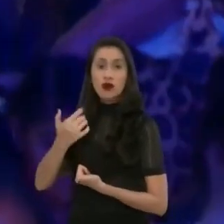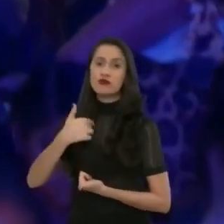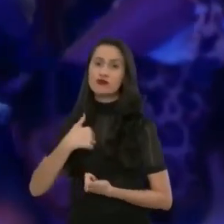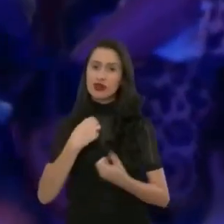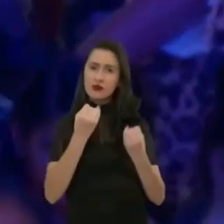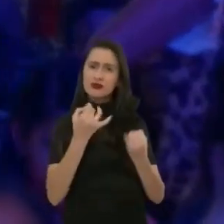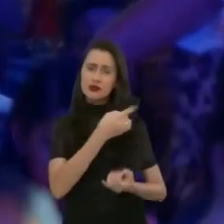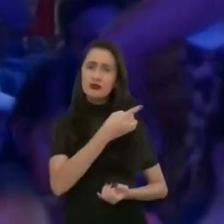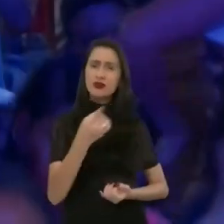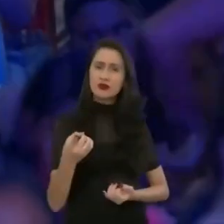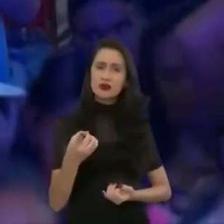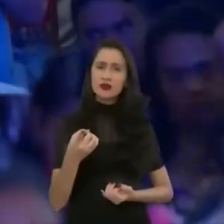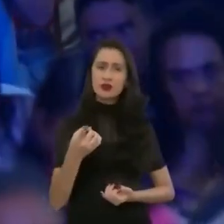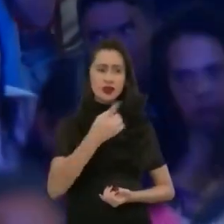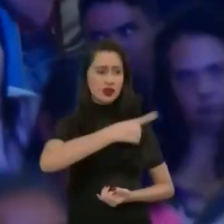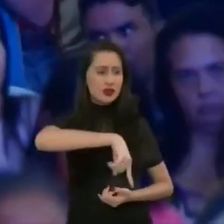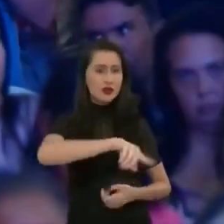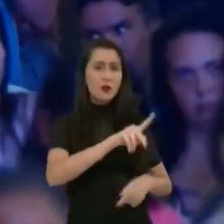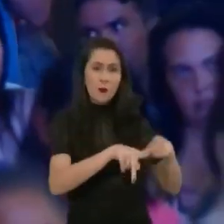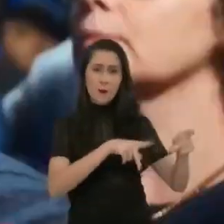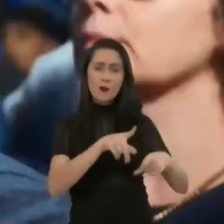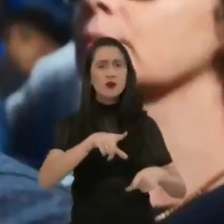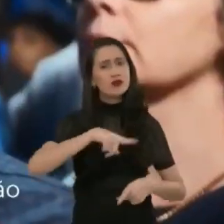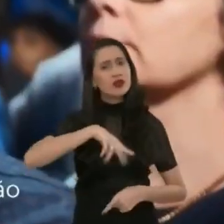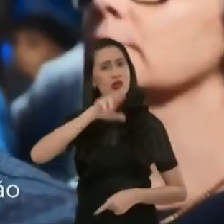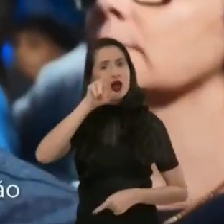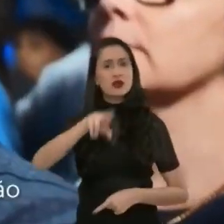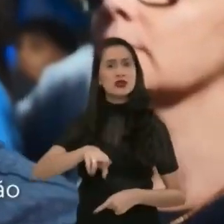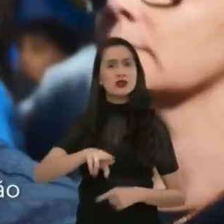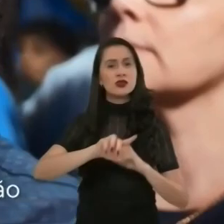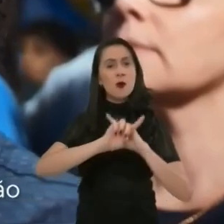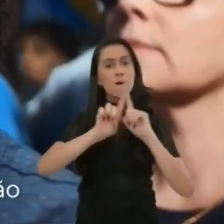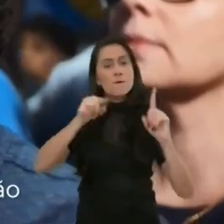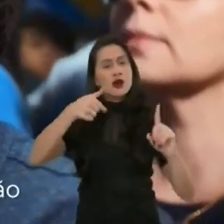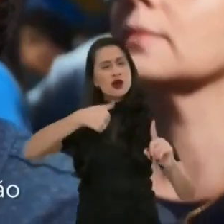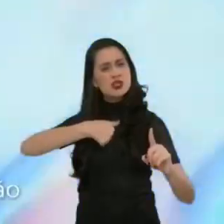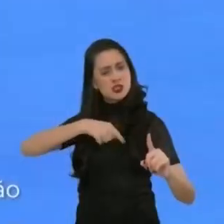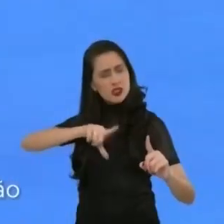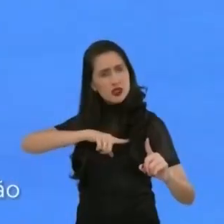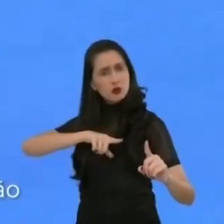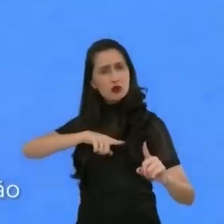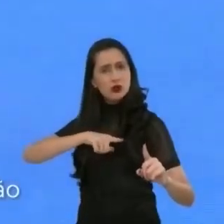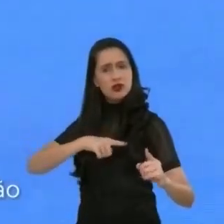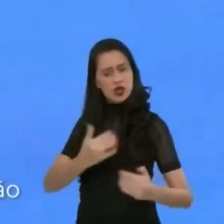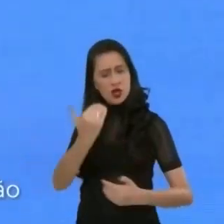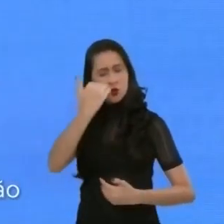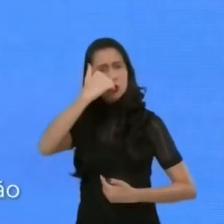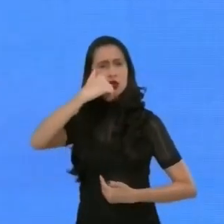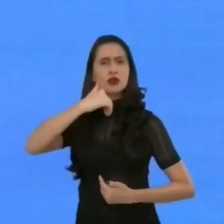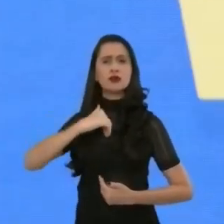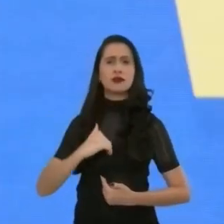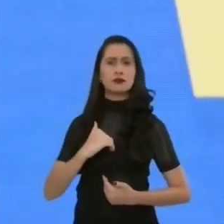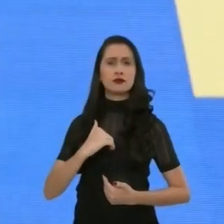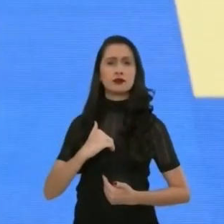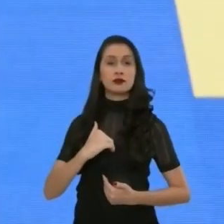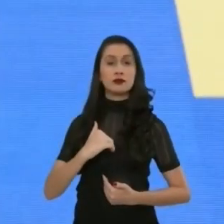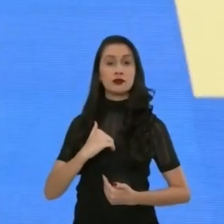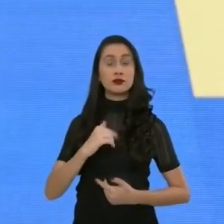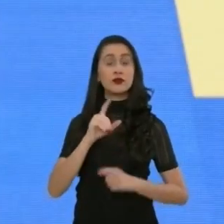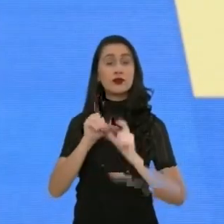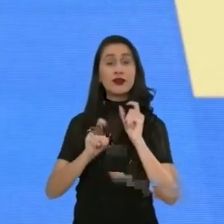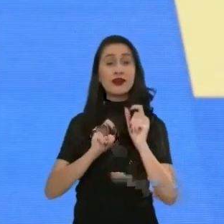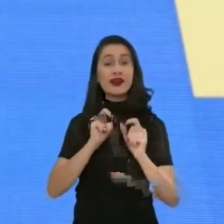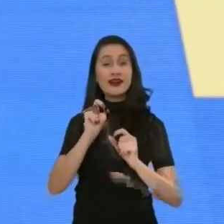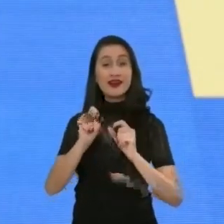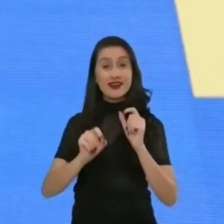dessas jornadas, a população tem razão. Mas eu tenho algo do qual eu não abro mão. Passar